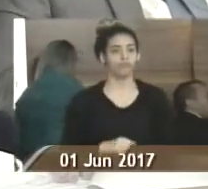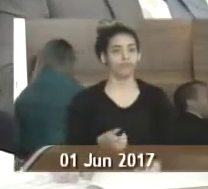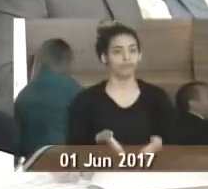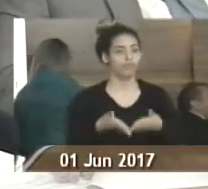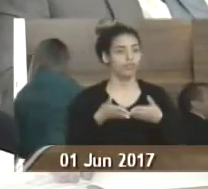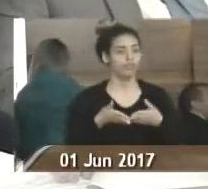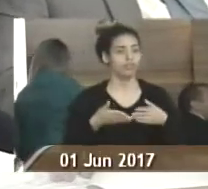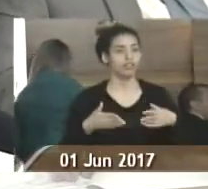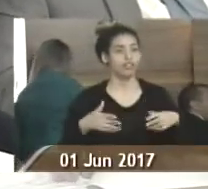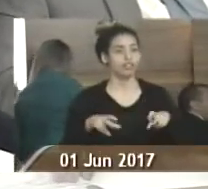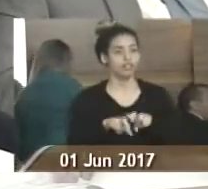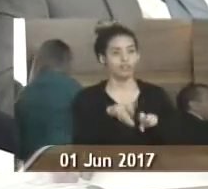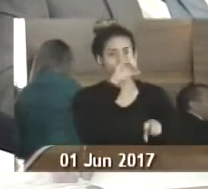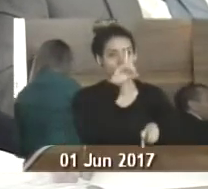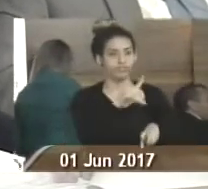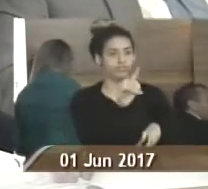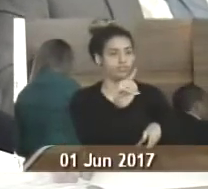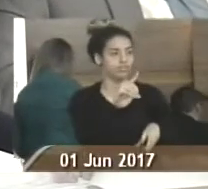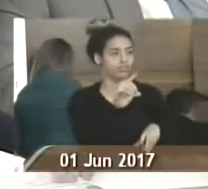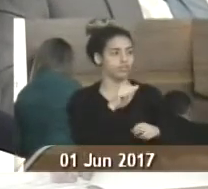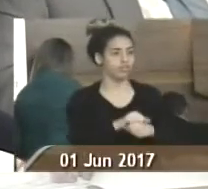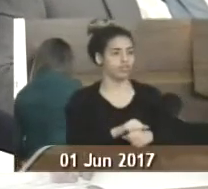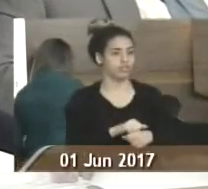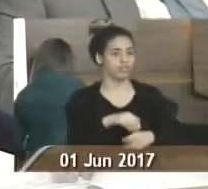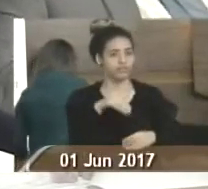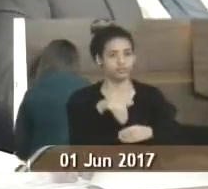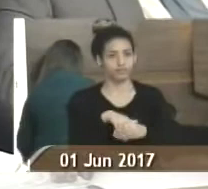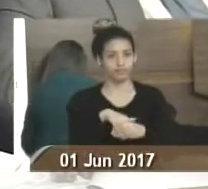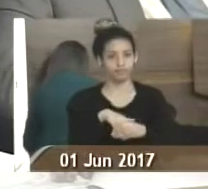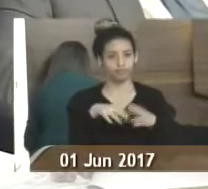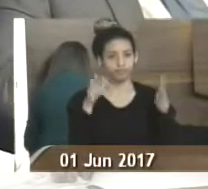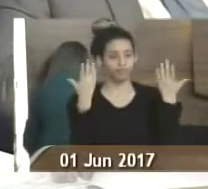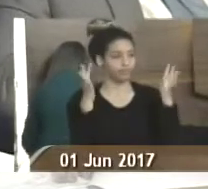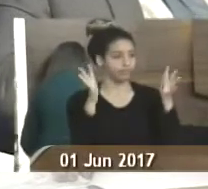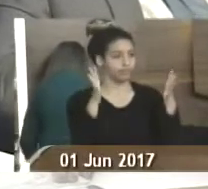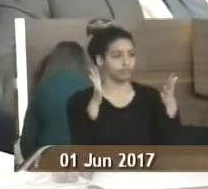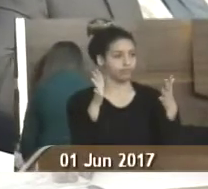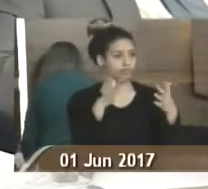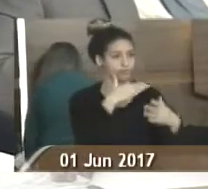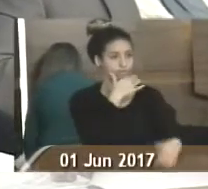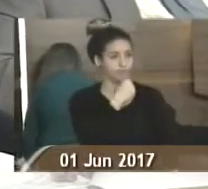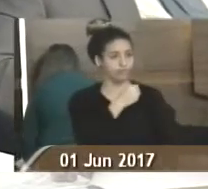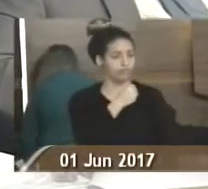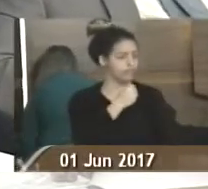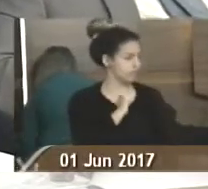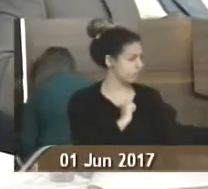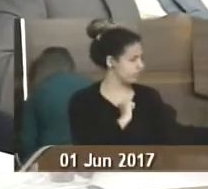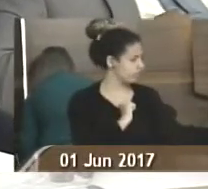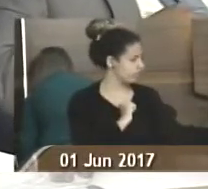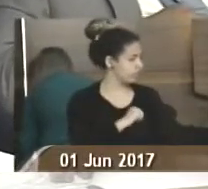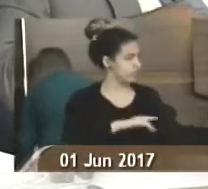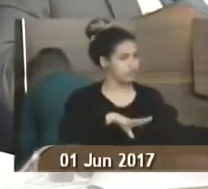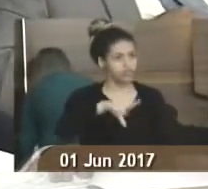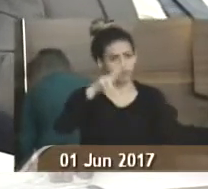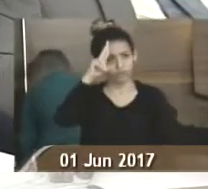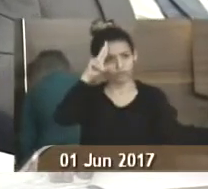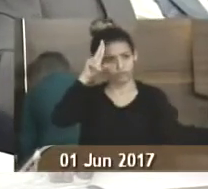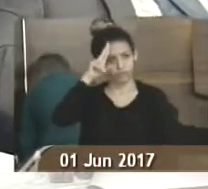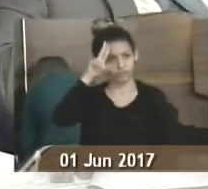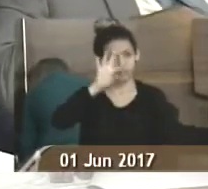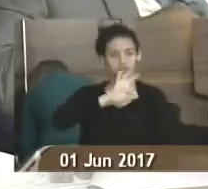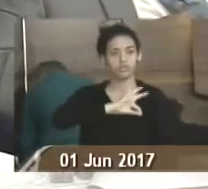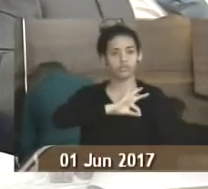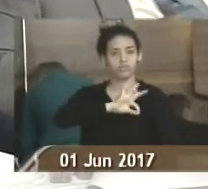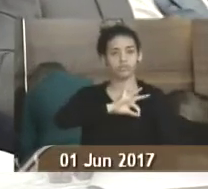solicitando à mesa diretora que seja votada a moção de aplausos ao senhor comandante do 33º Batalhão de